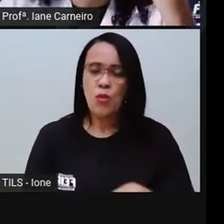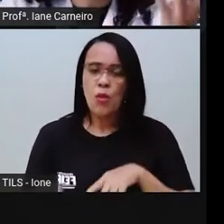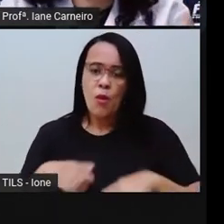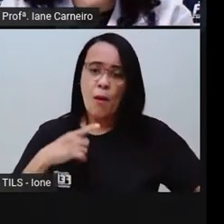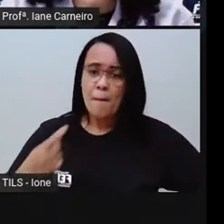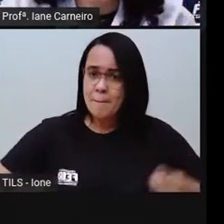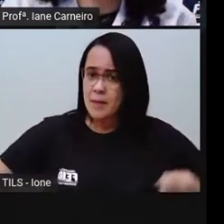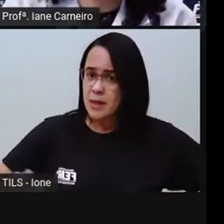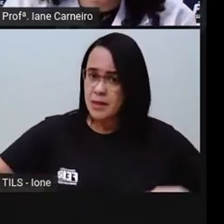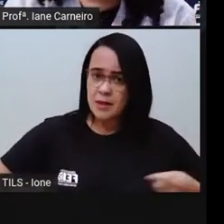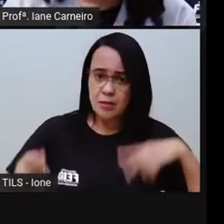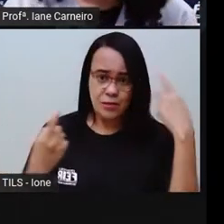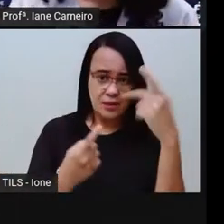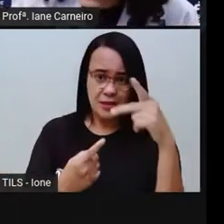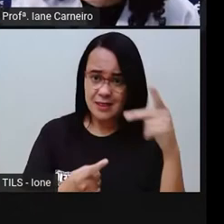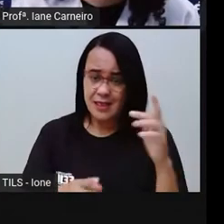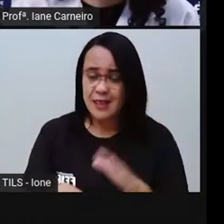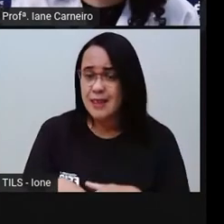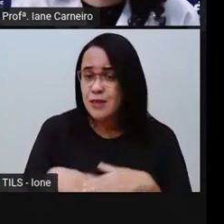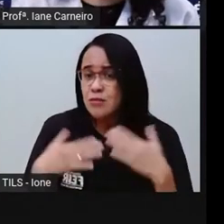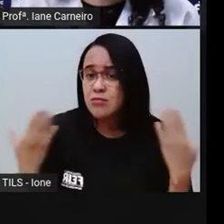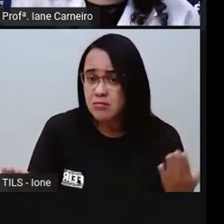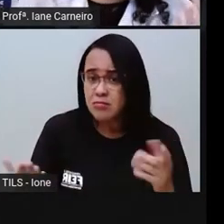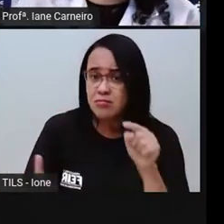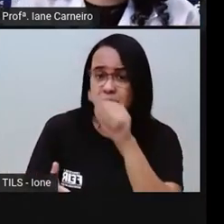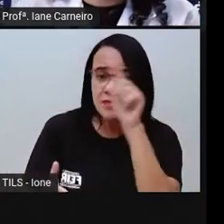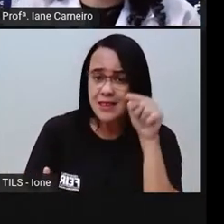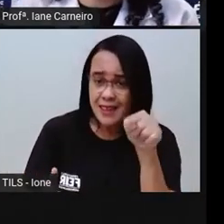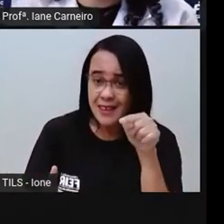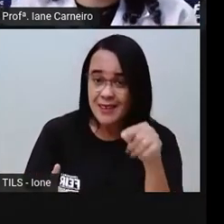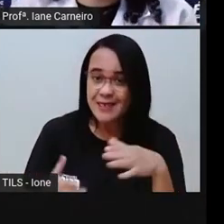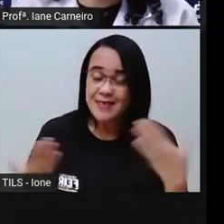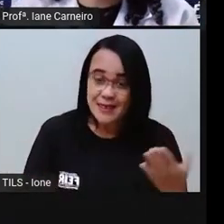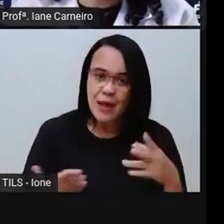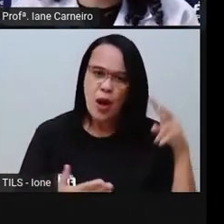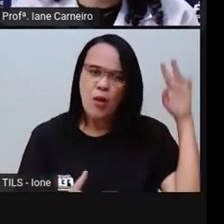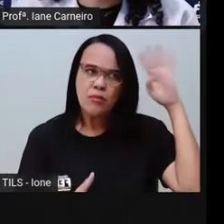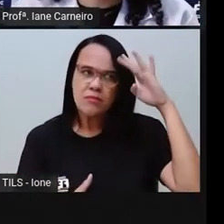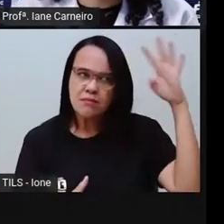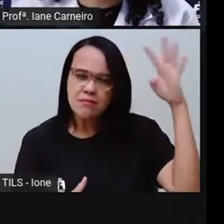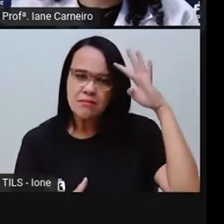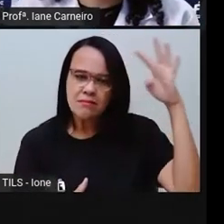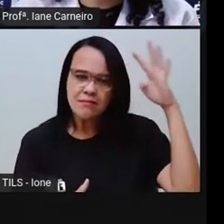É o que é seu? Tá certo? Então, reflitam aí, tá bom?